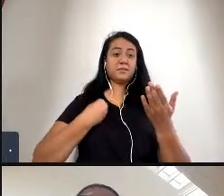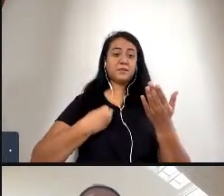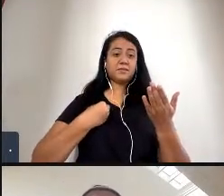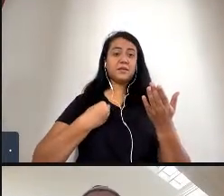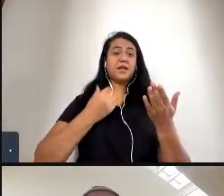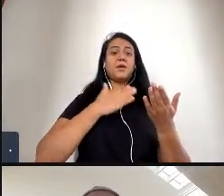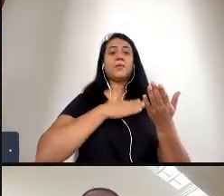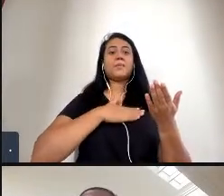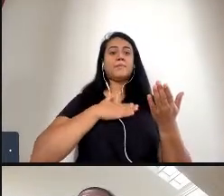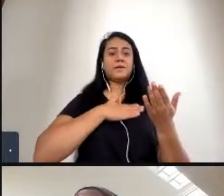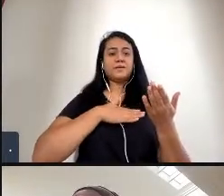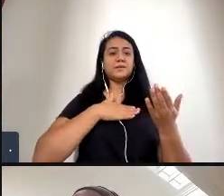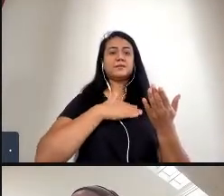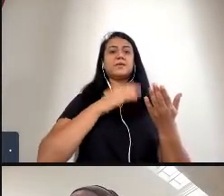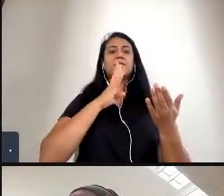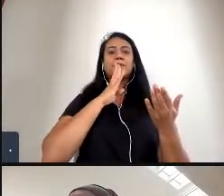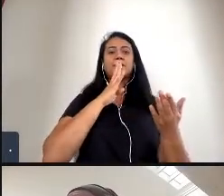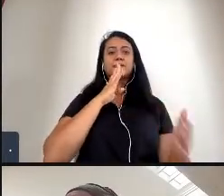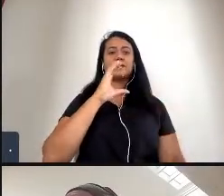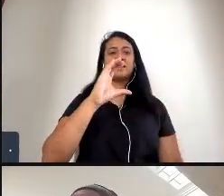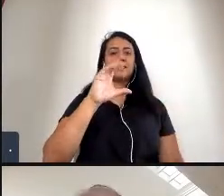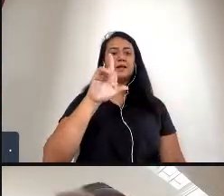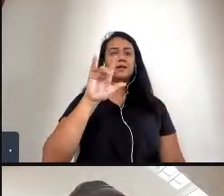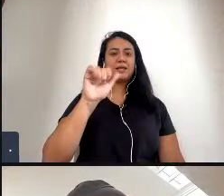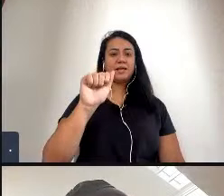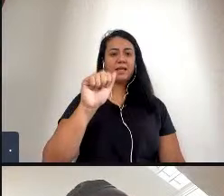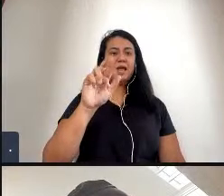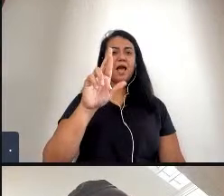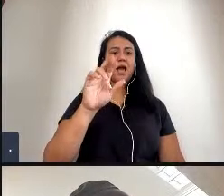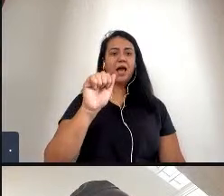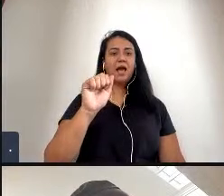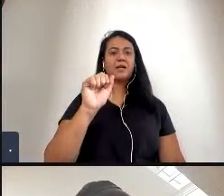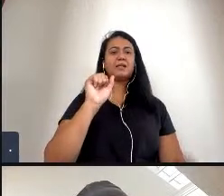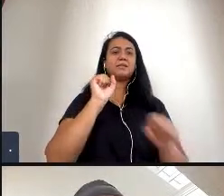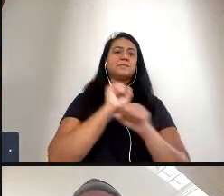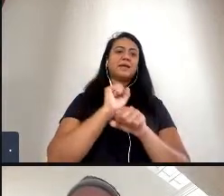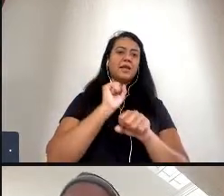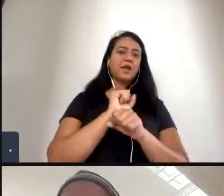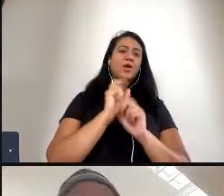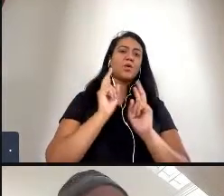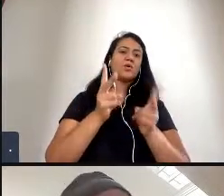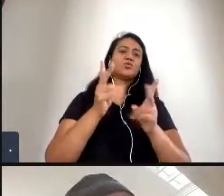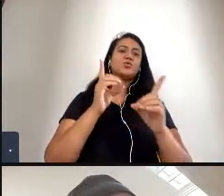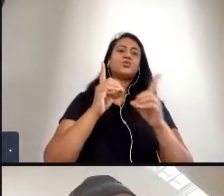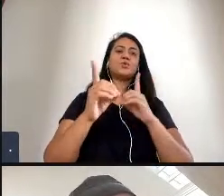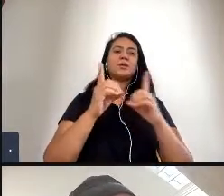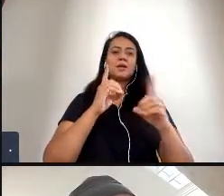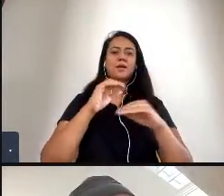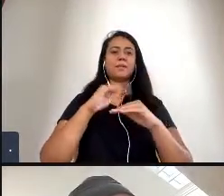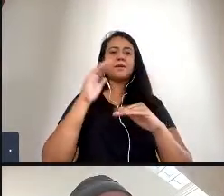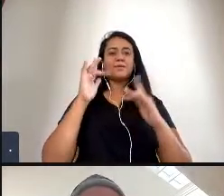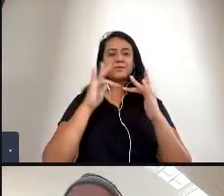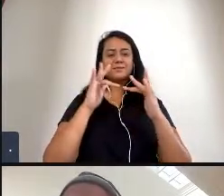que conhecer a Clara esperando que a gente continue dialogando ter mais contato e etc